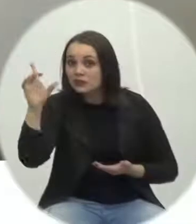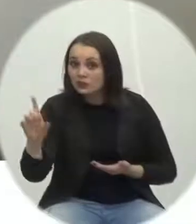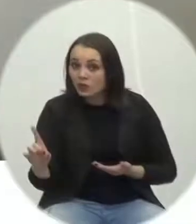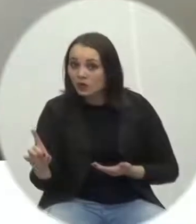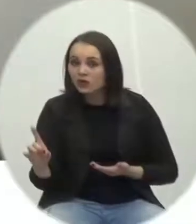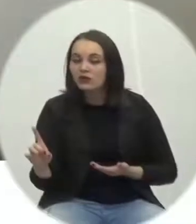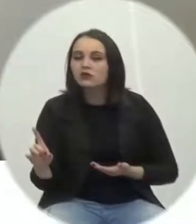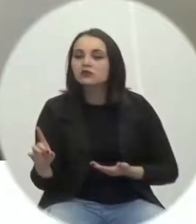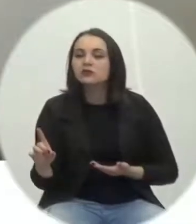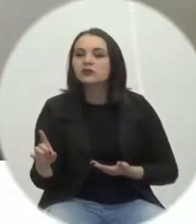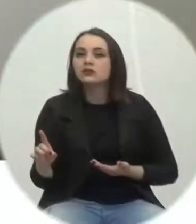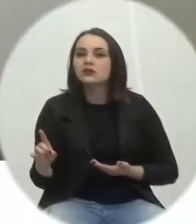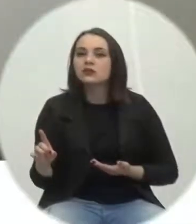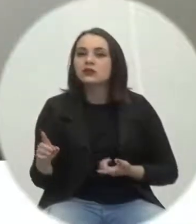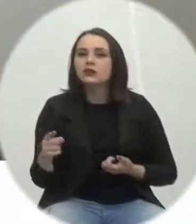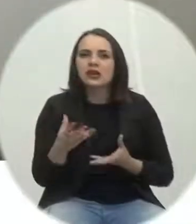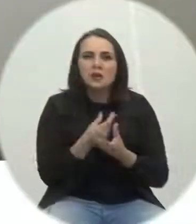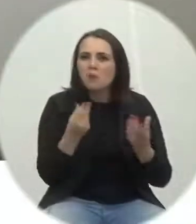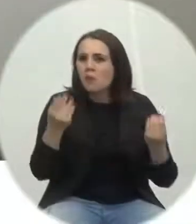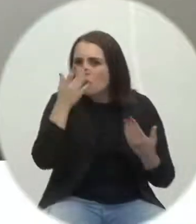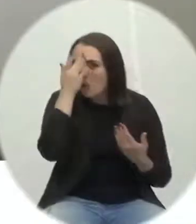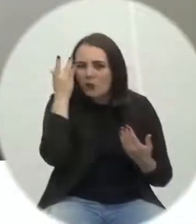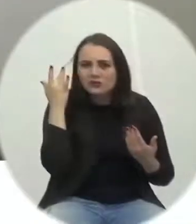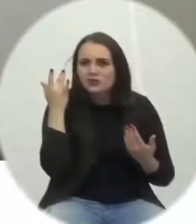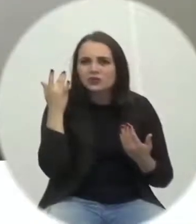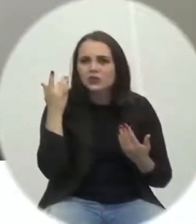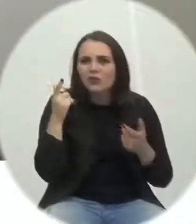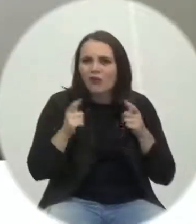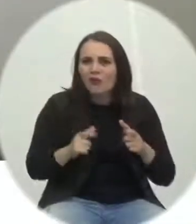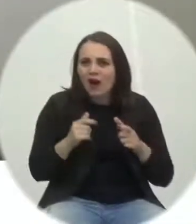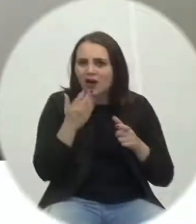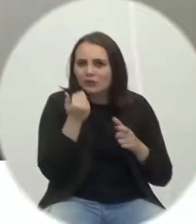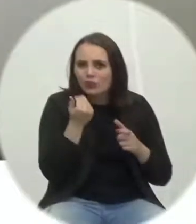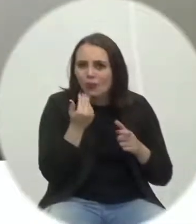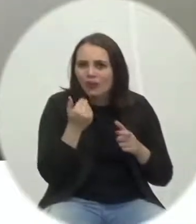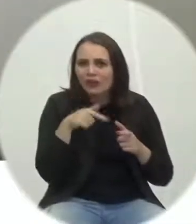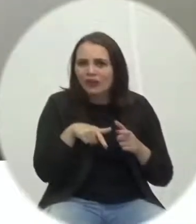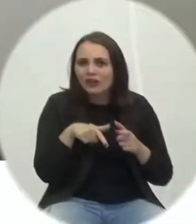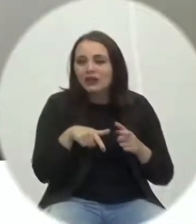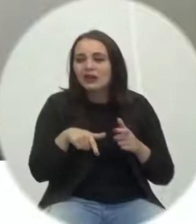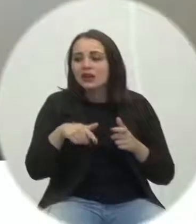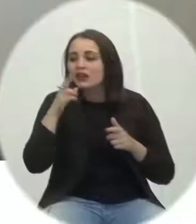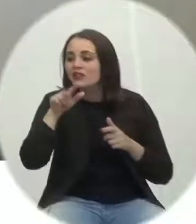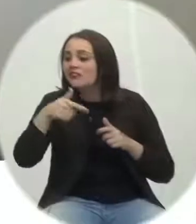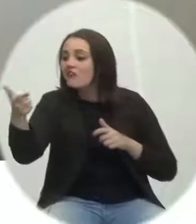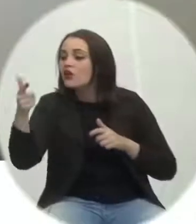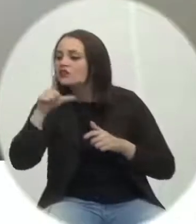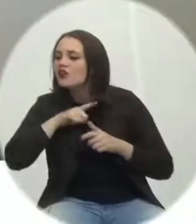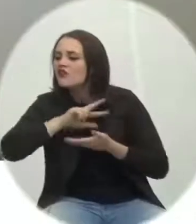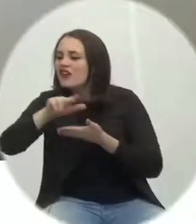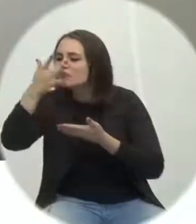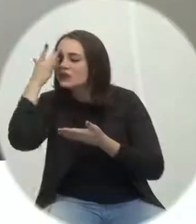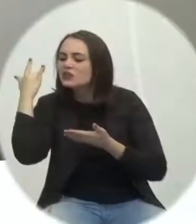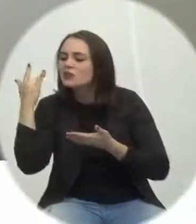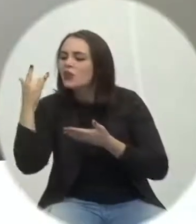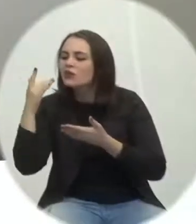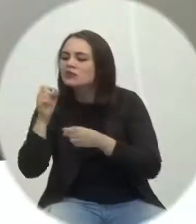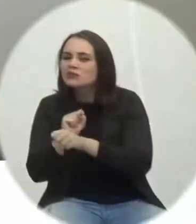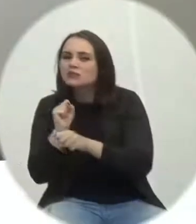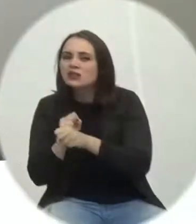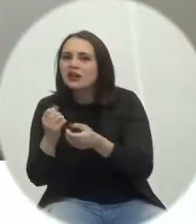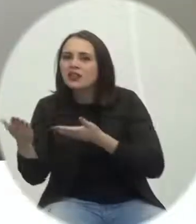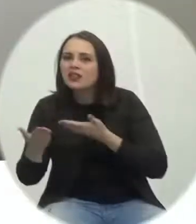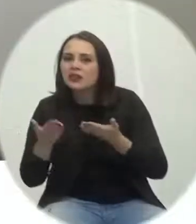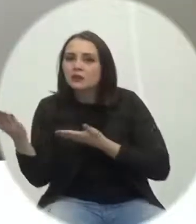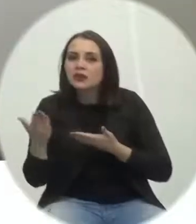várias pessoas, posso dizer, dezenas de pessoas que estavam aguardando para ser atendida, e justamente